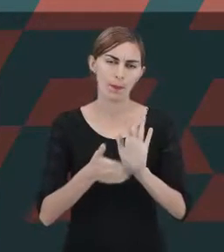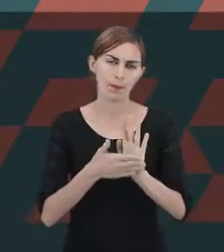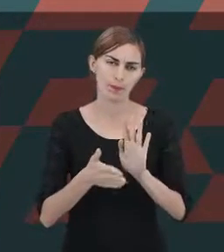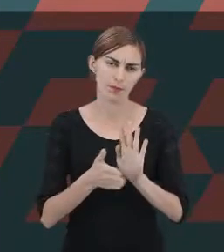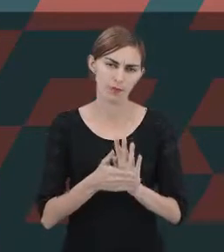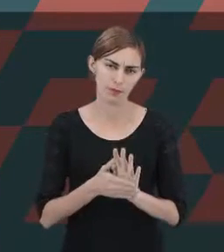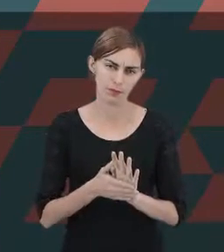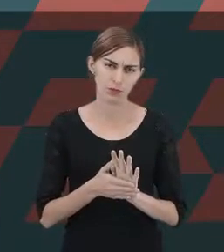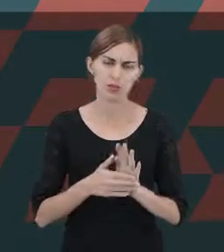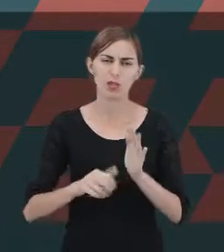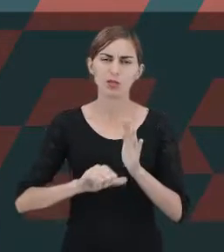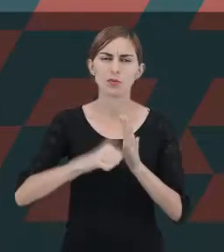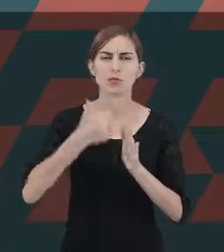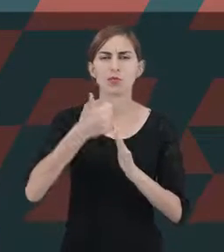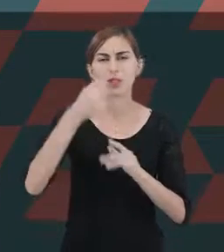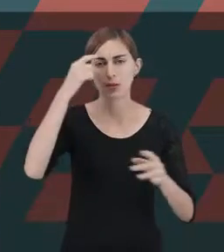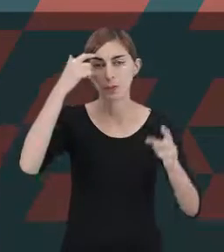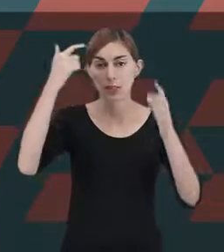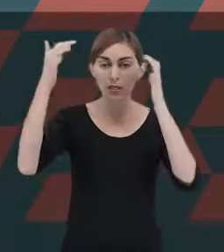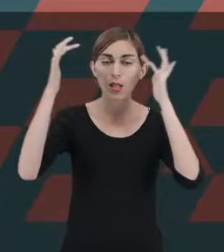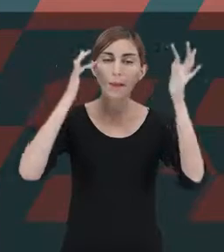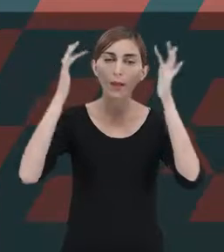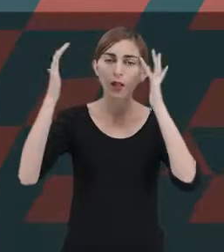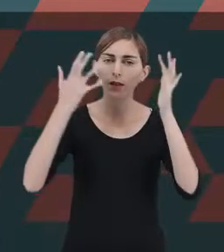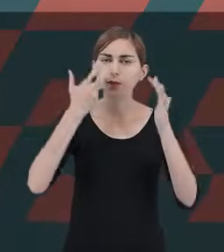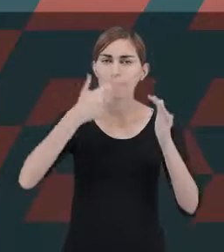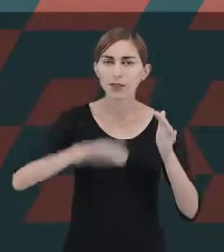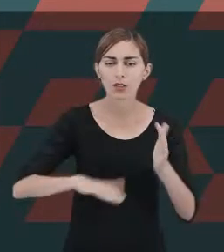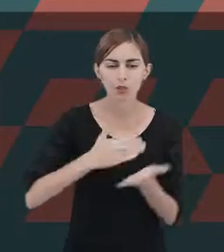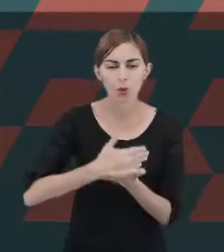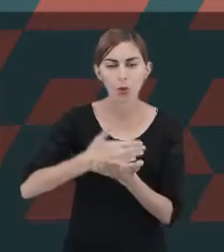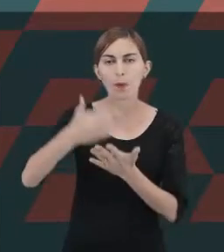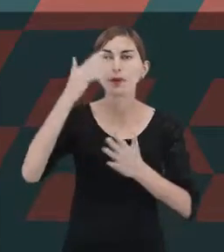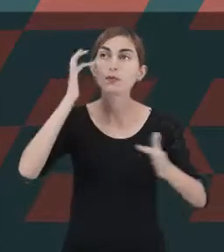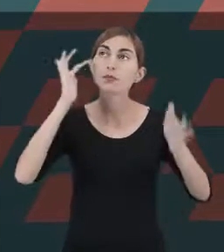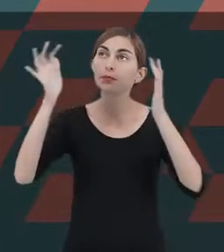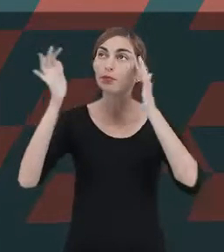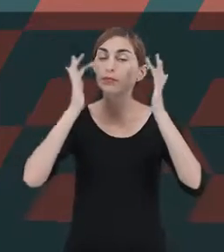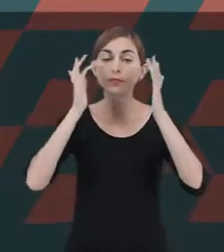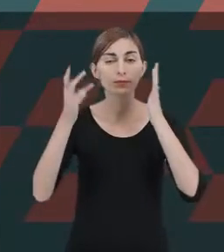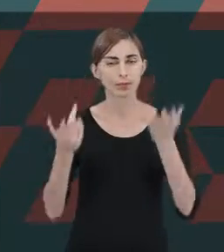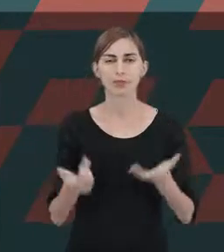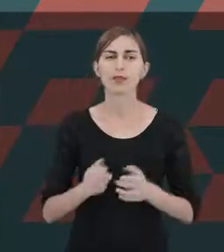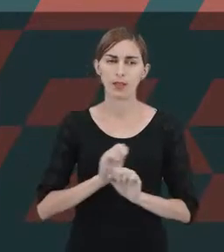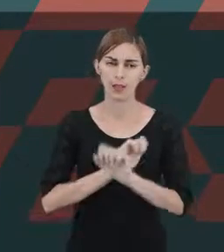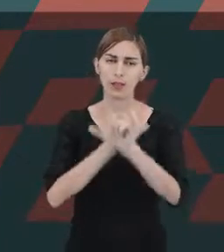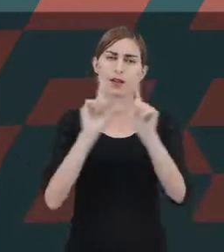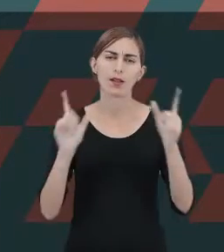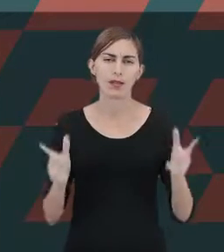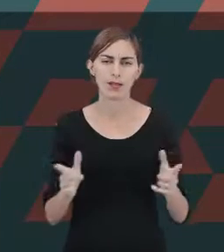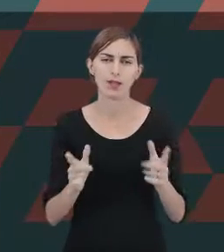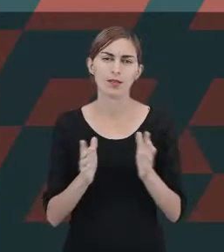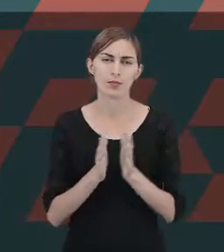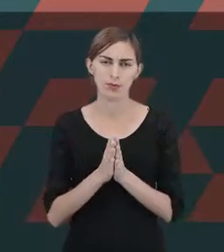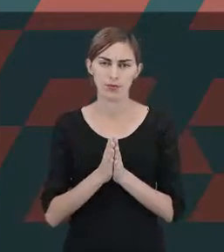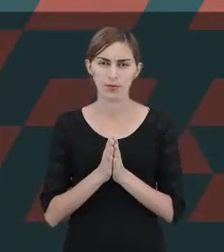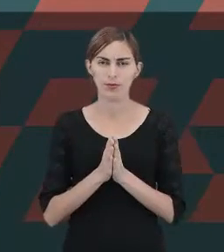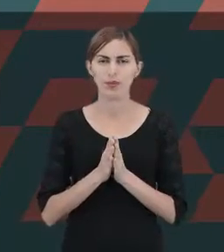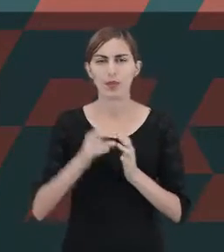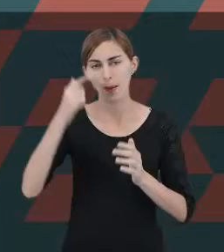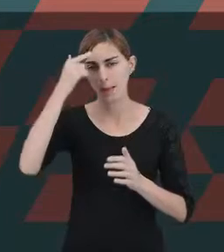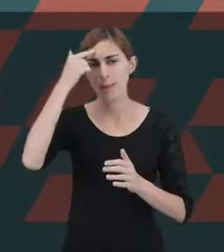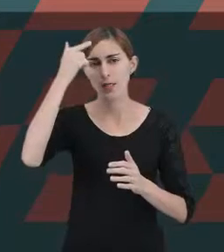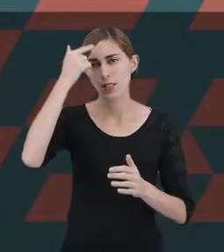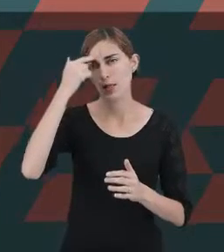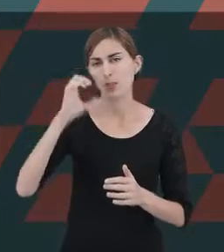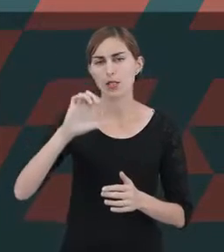dos primeiros pensamentos da criança. Claro que não numa perspectiva crítica, não a partir de um pensamento